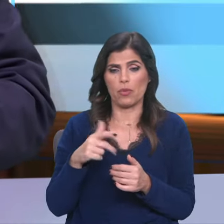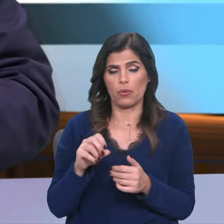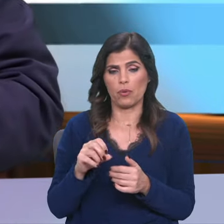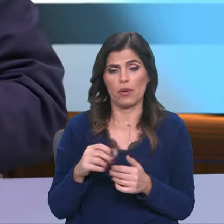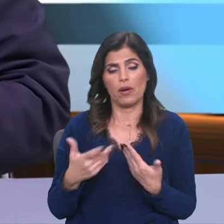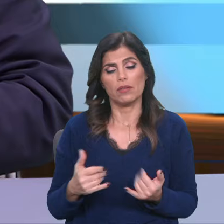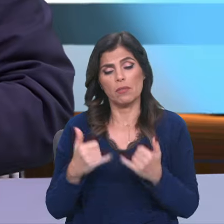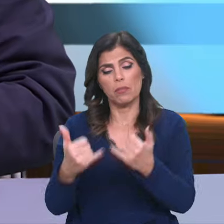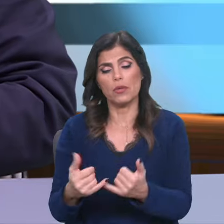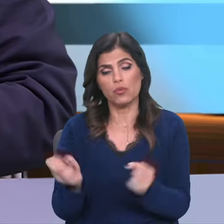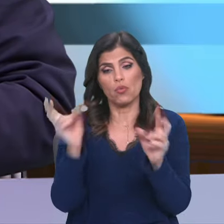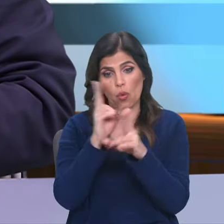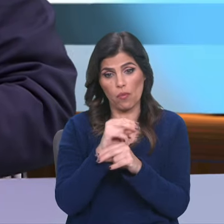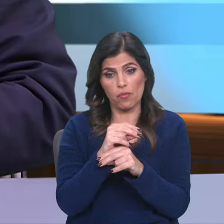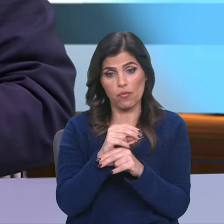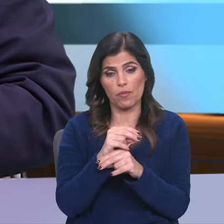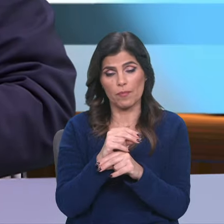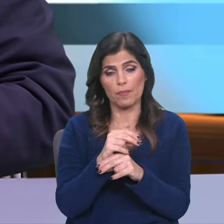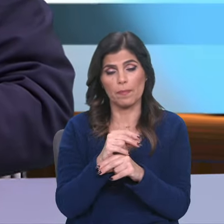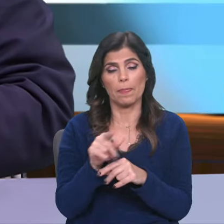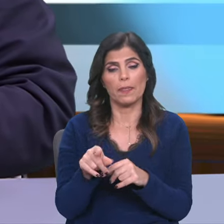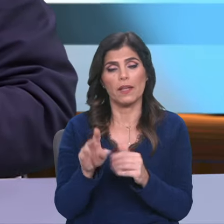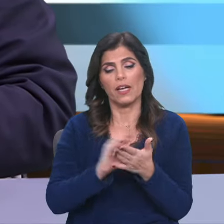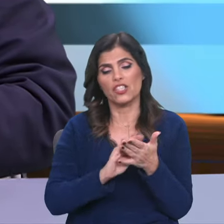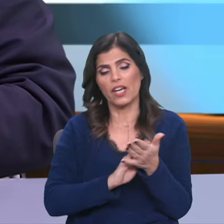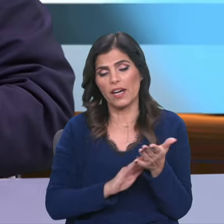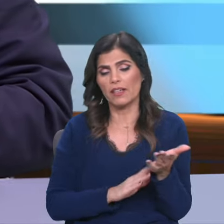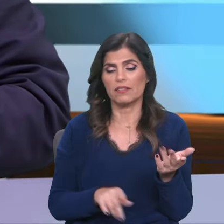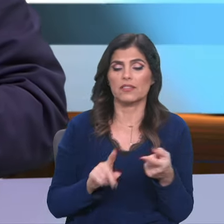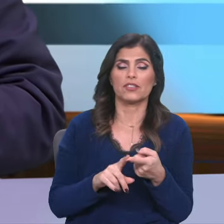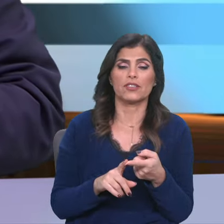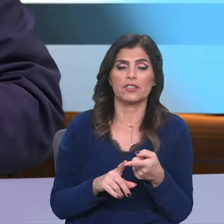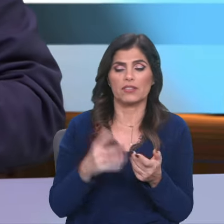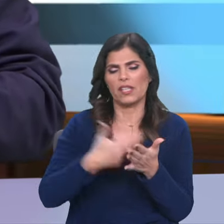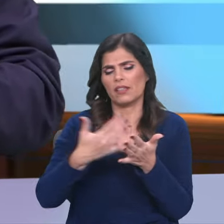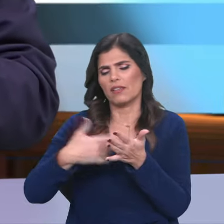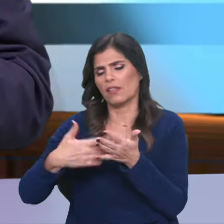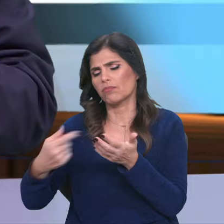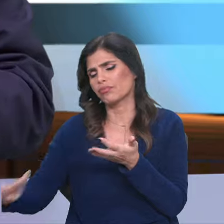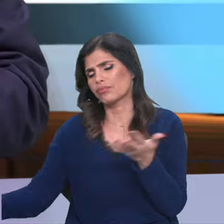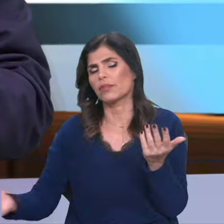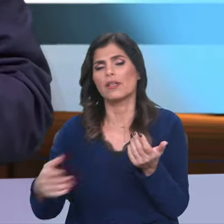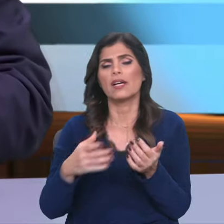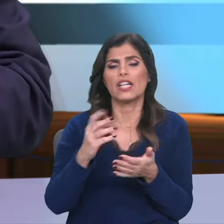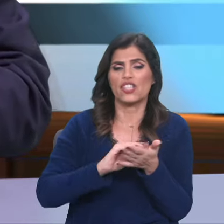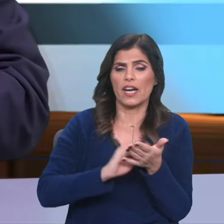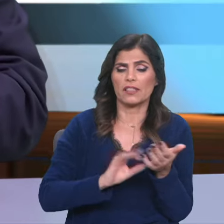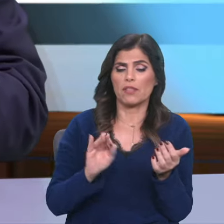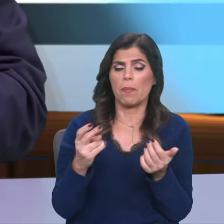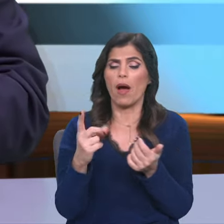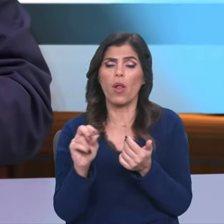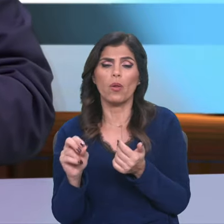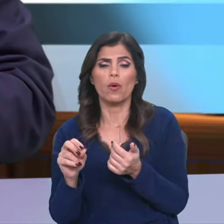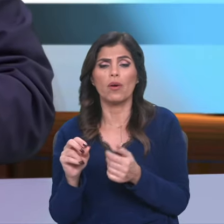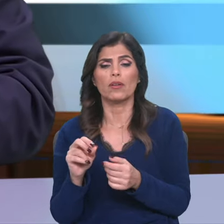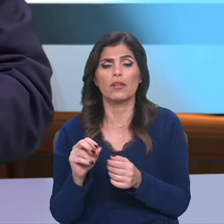os Evangelhos, as cartas de Paulo, etc. Já estamos também no outro